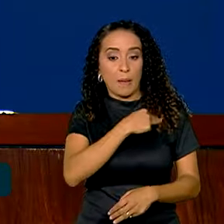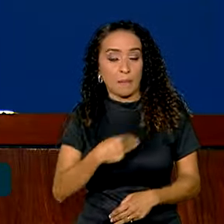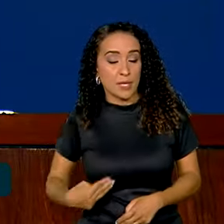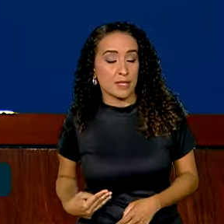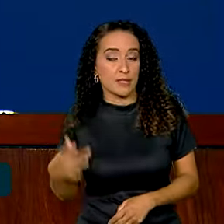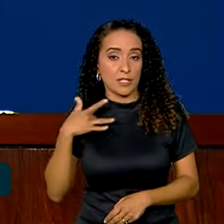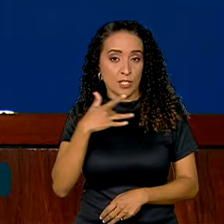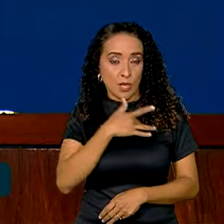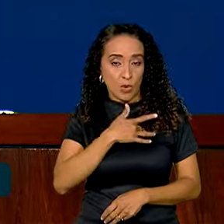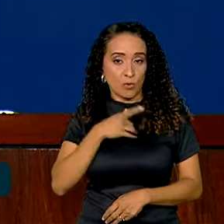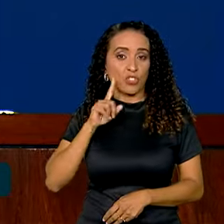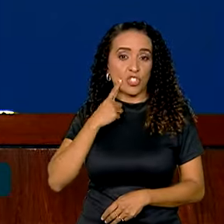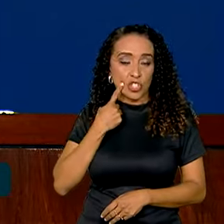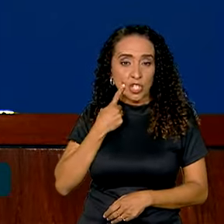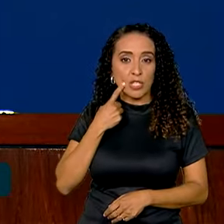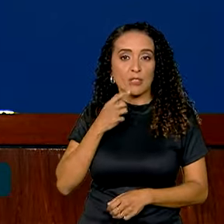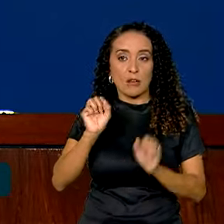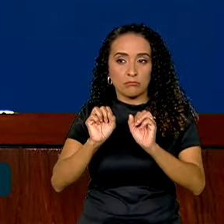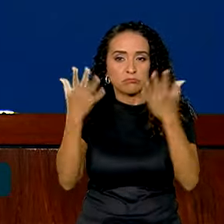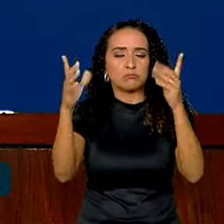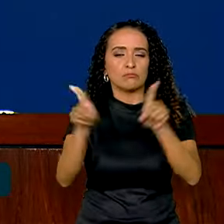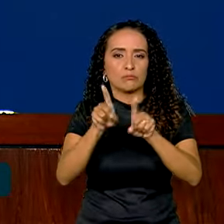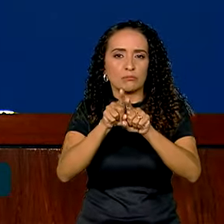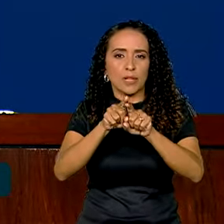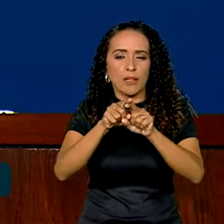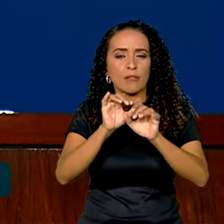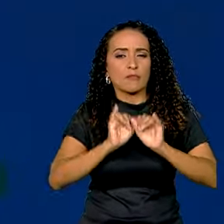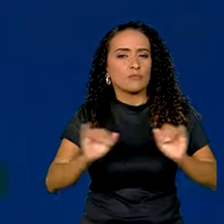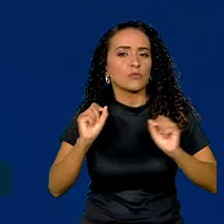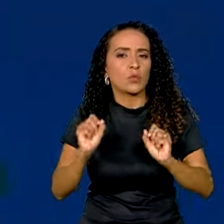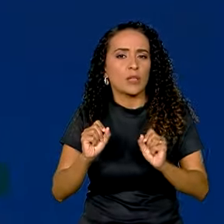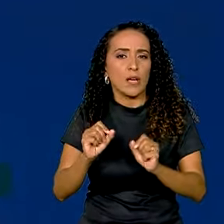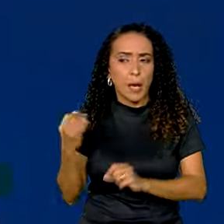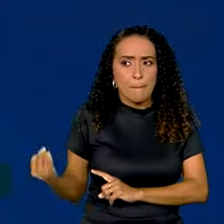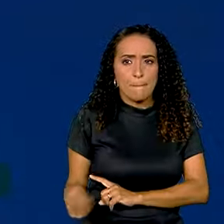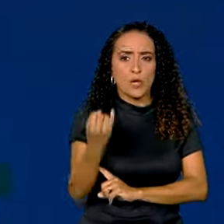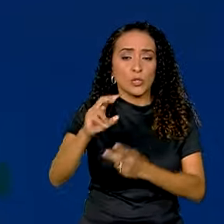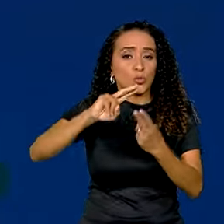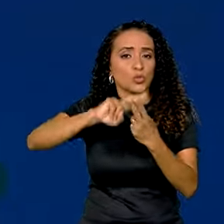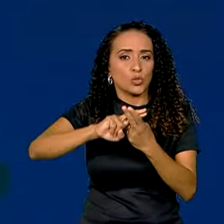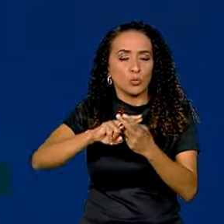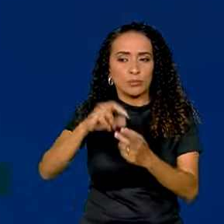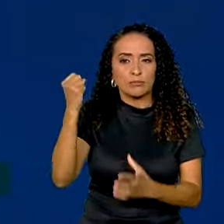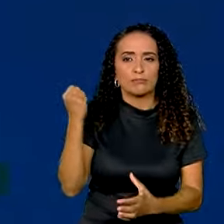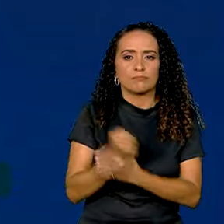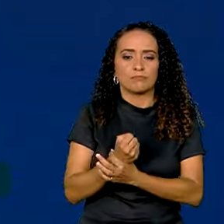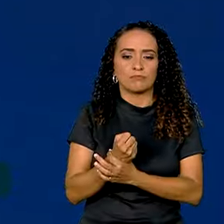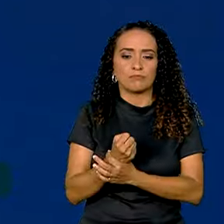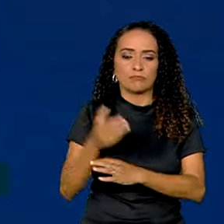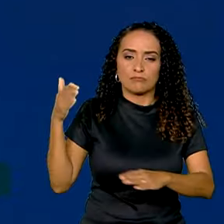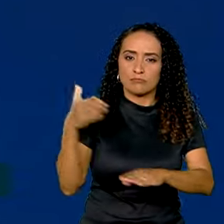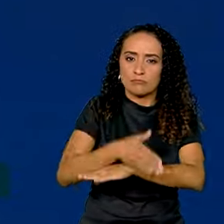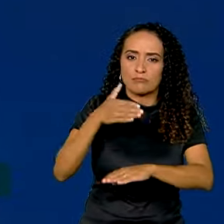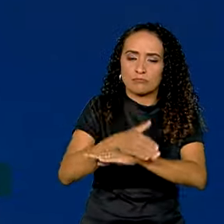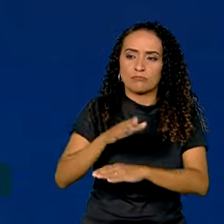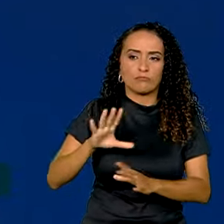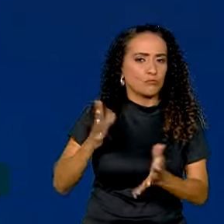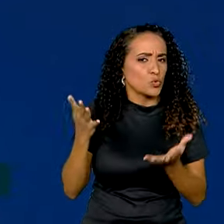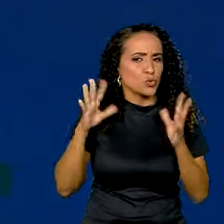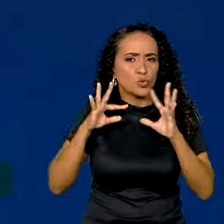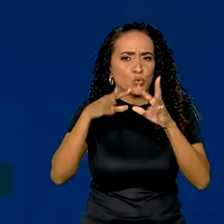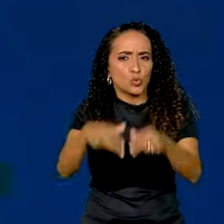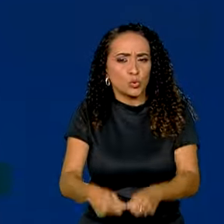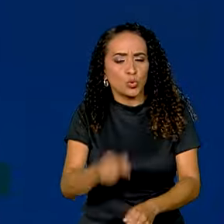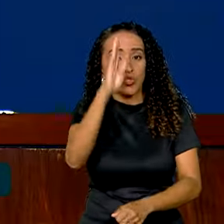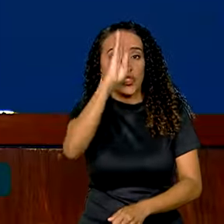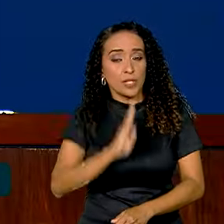Saúde, o evento também quer reforçar a importância do SUS para a garantia do acesso integral universal e gratuito